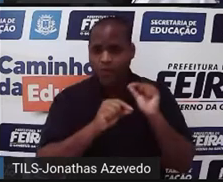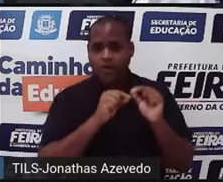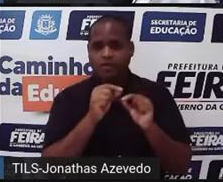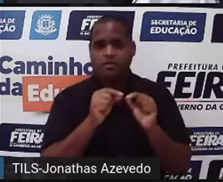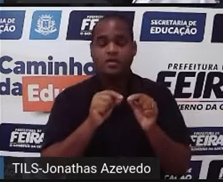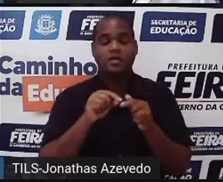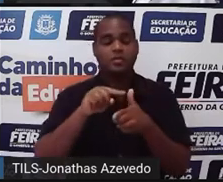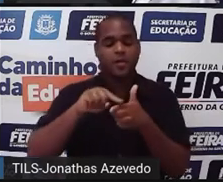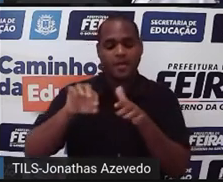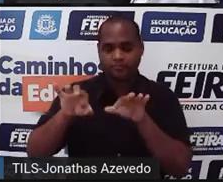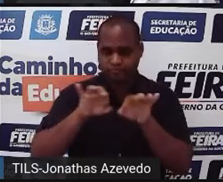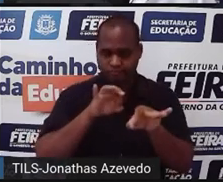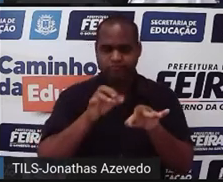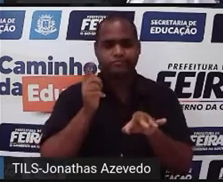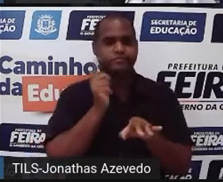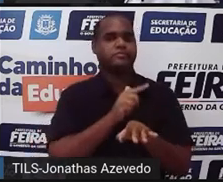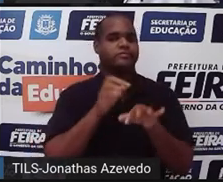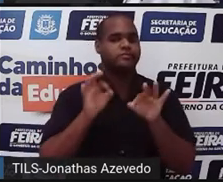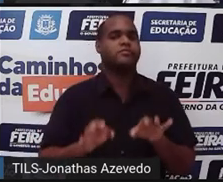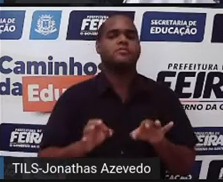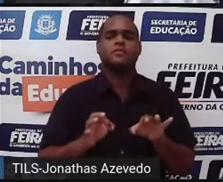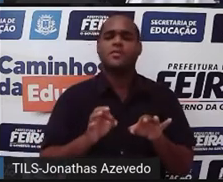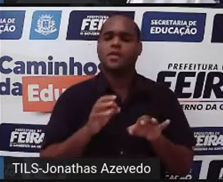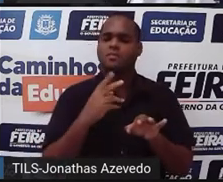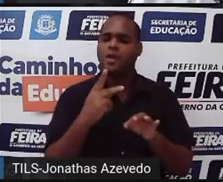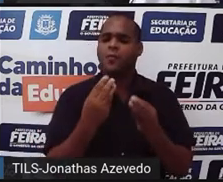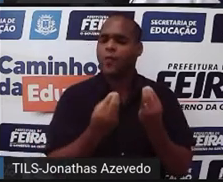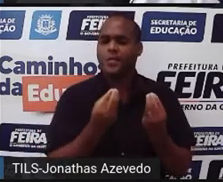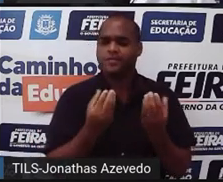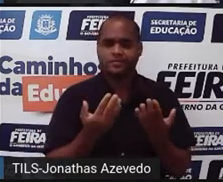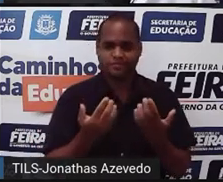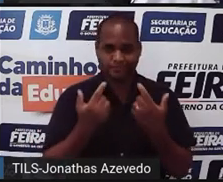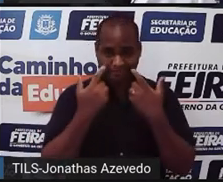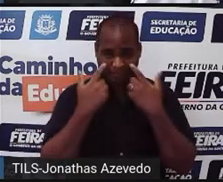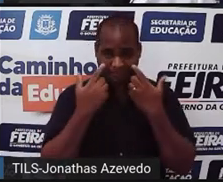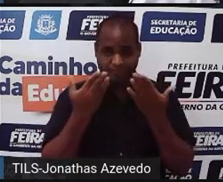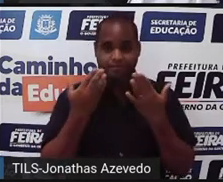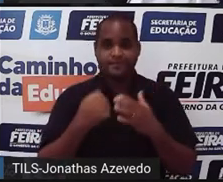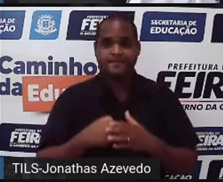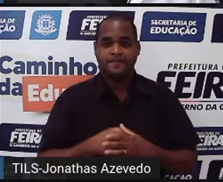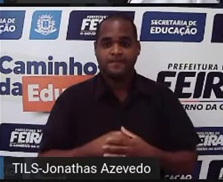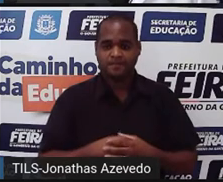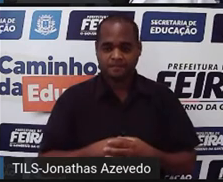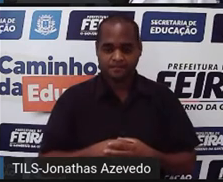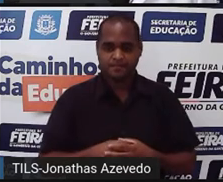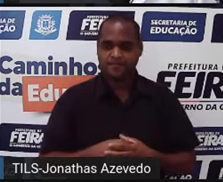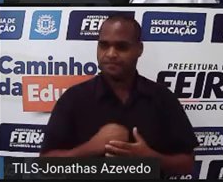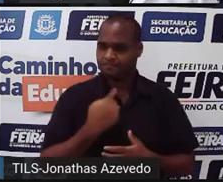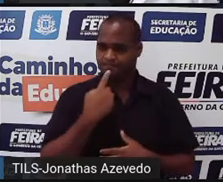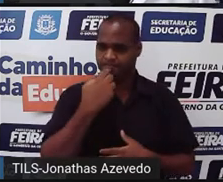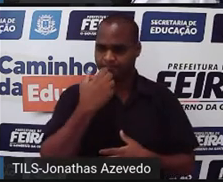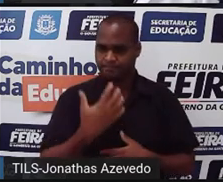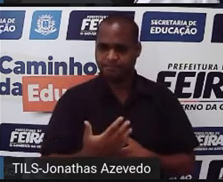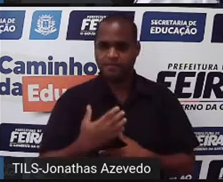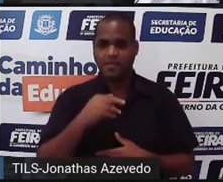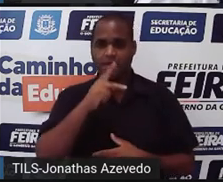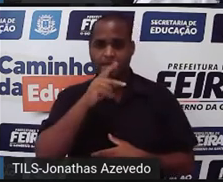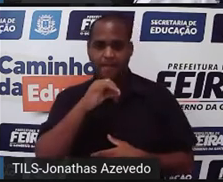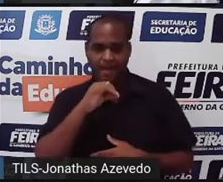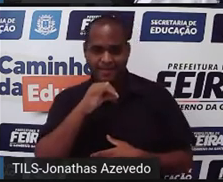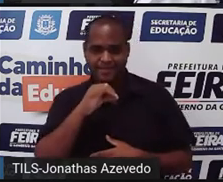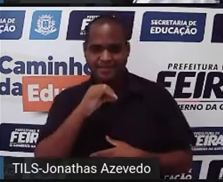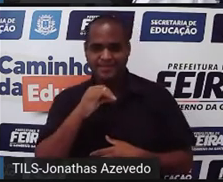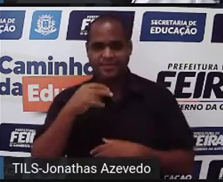a gente resolver certo. Tá bom? O sentido é esse aqui. Olha só. Se falou de dois pais